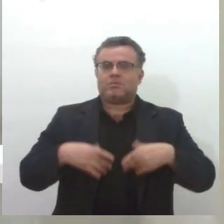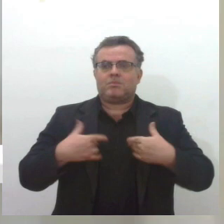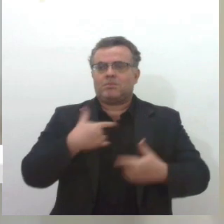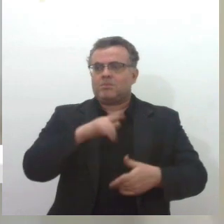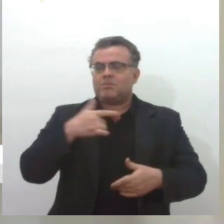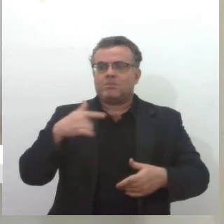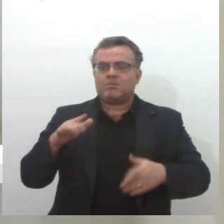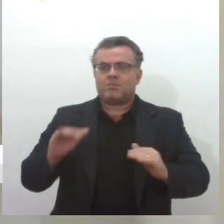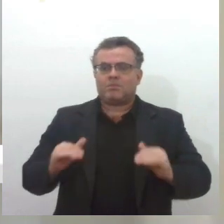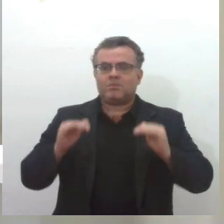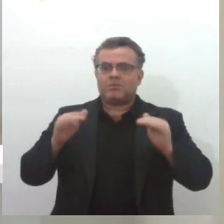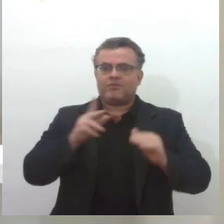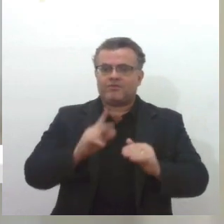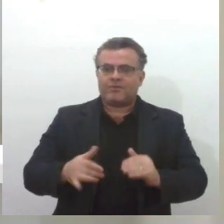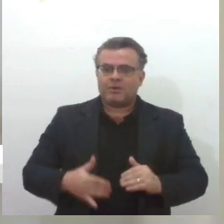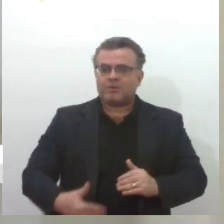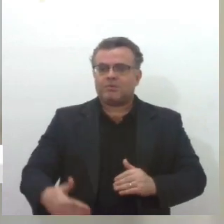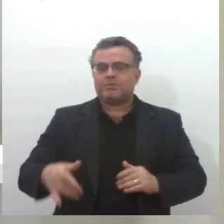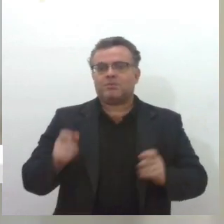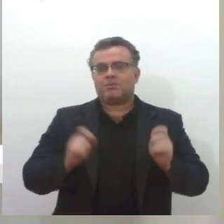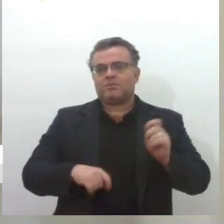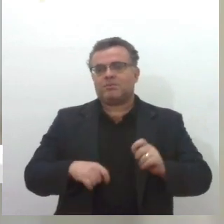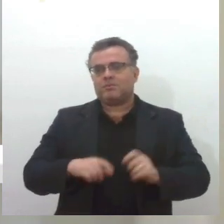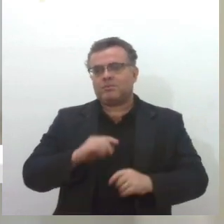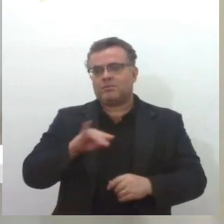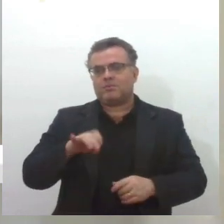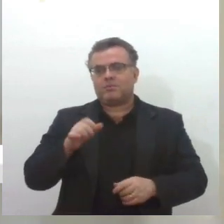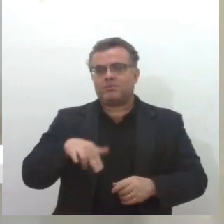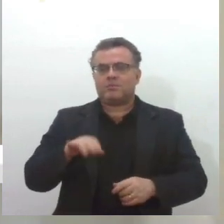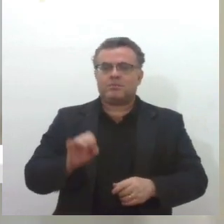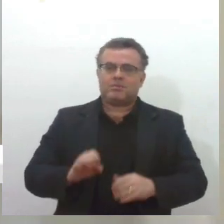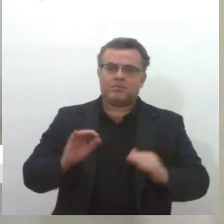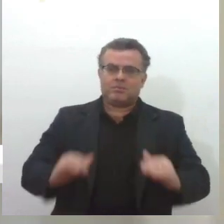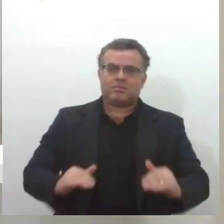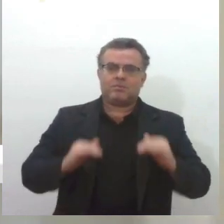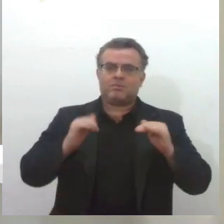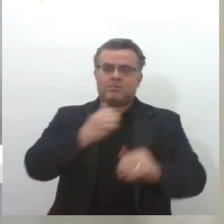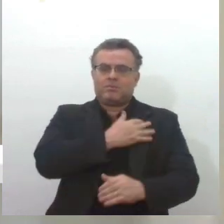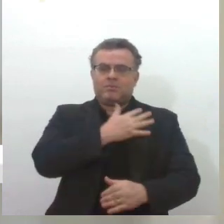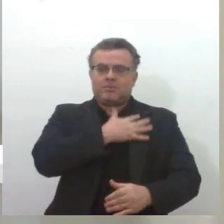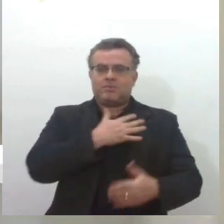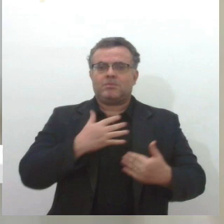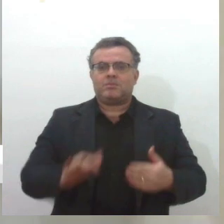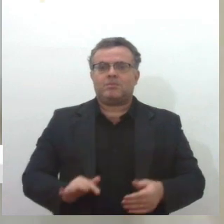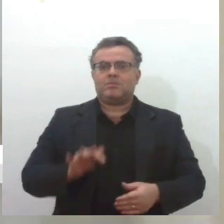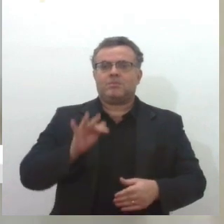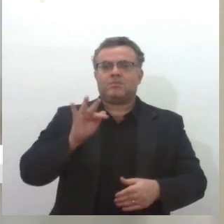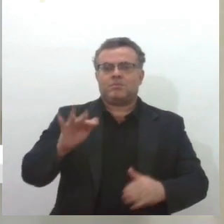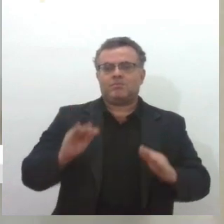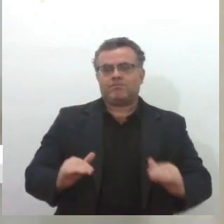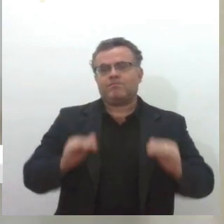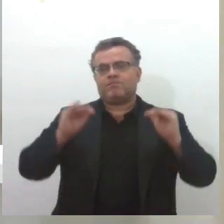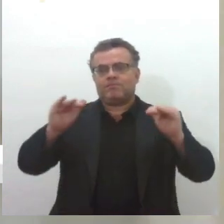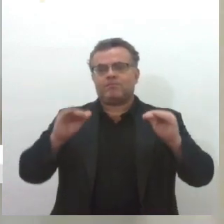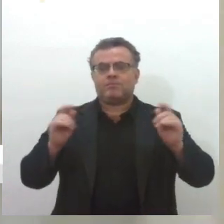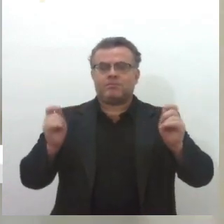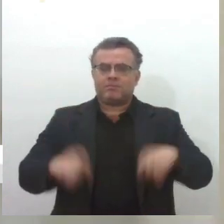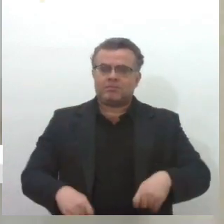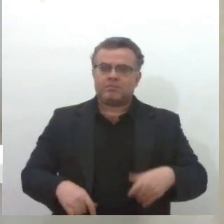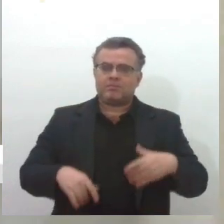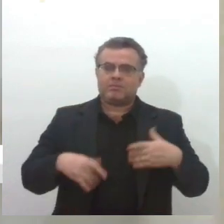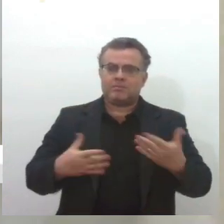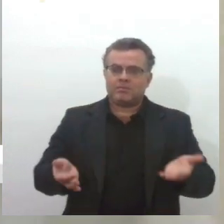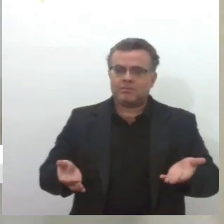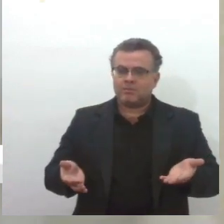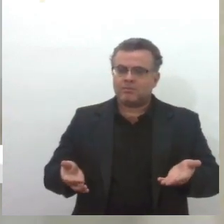aí que vão ser promovidas agora, junto com o Jeane, ao posto de tenente-coronel. E mais algum tempo aí, ao posto de coronel. E, infelizmente,